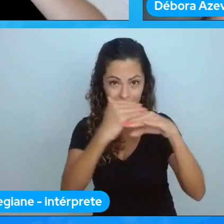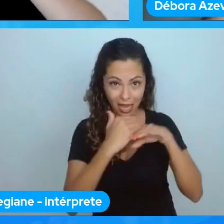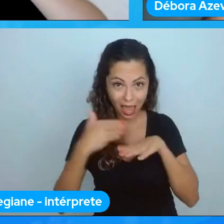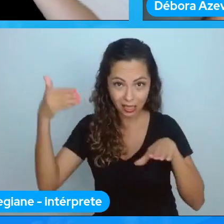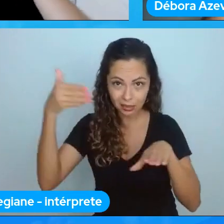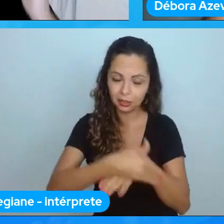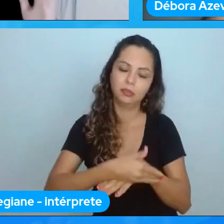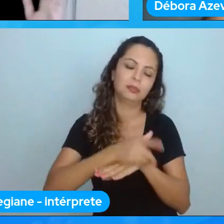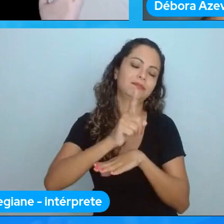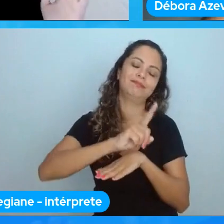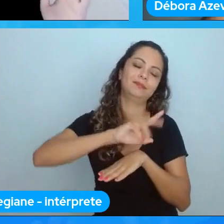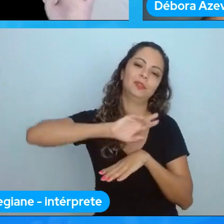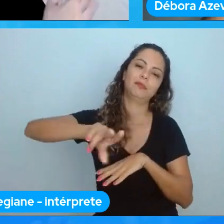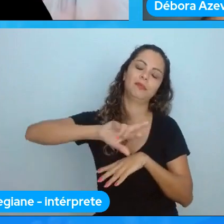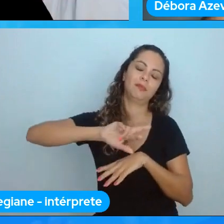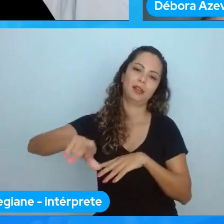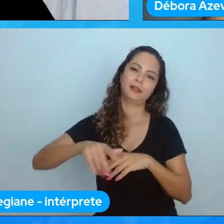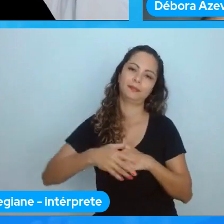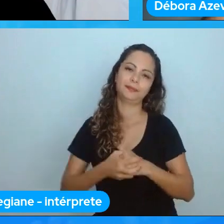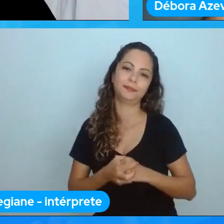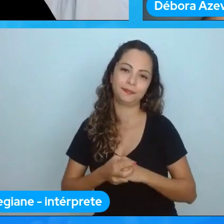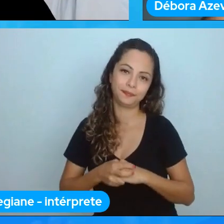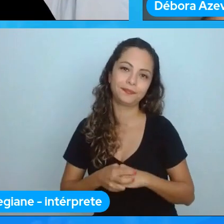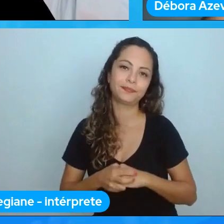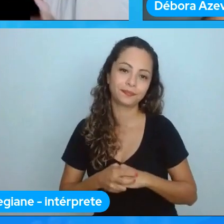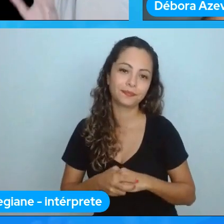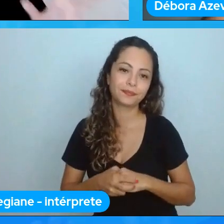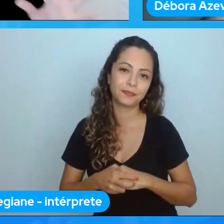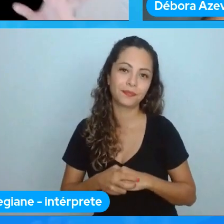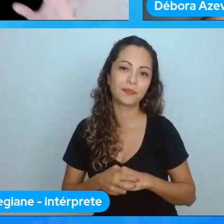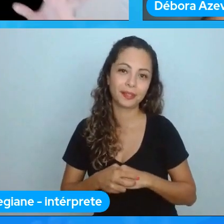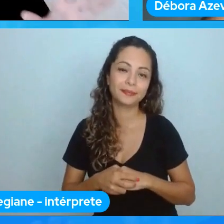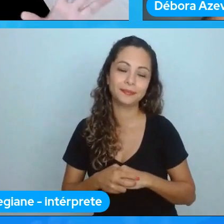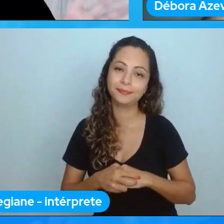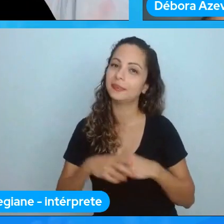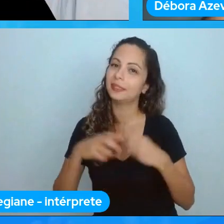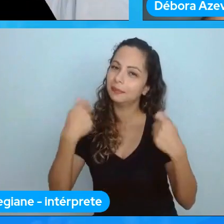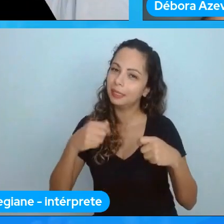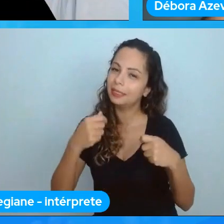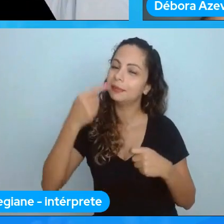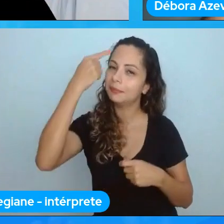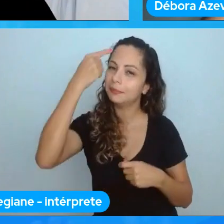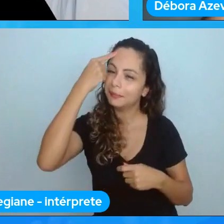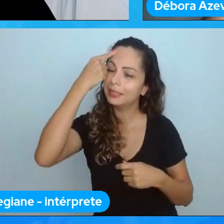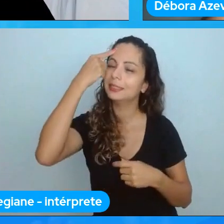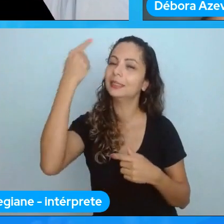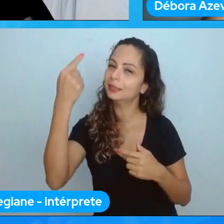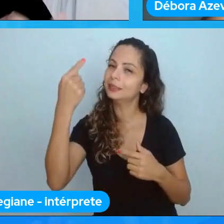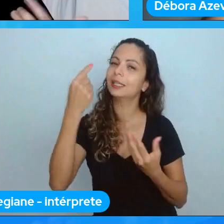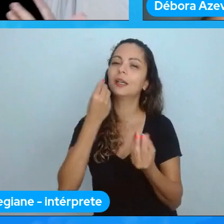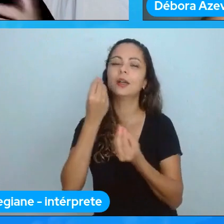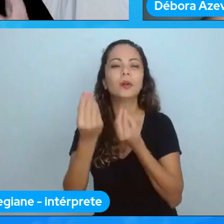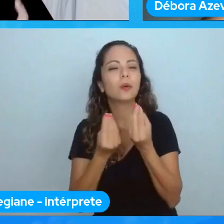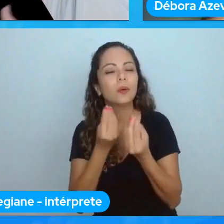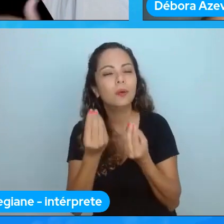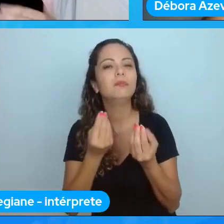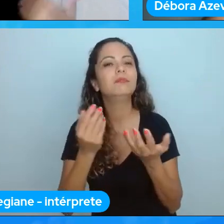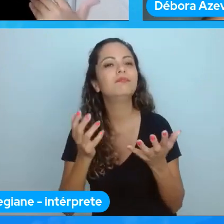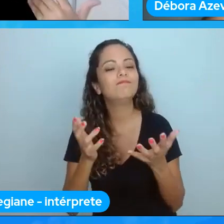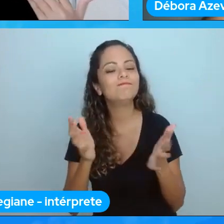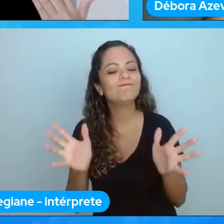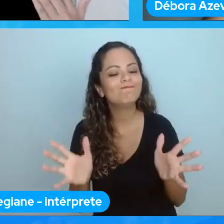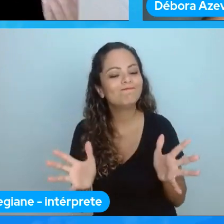cabeça gente você entende que tem muita coisa para fazer se é uma coisa que tem a coisa para fazer para que a coisa saia